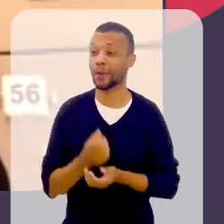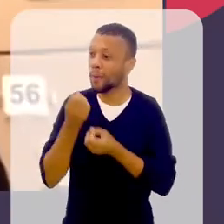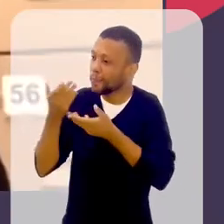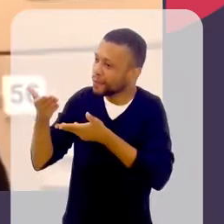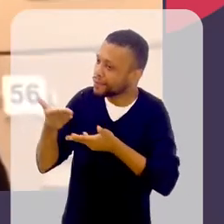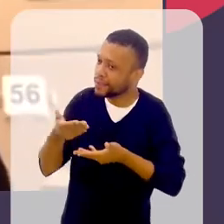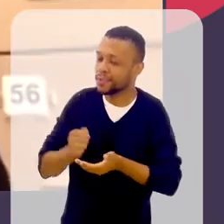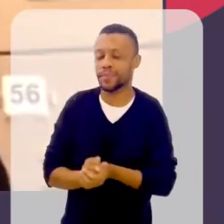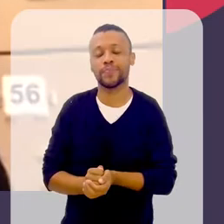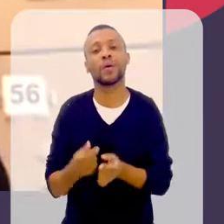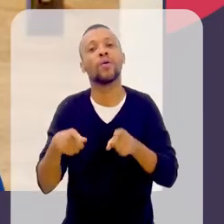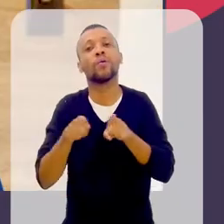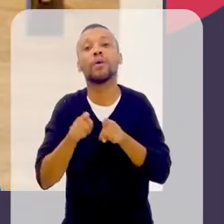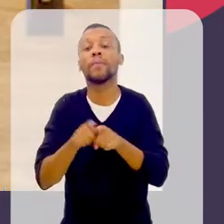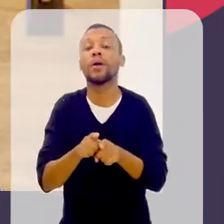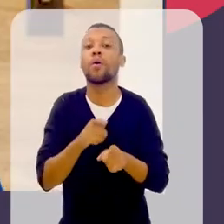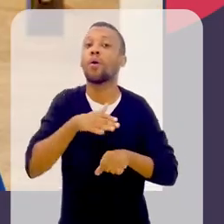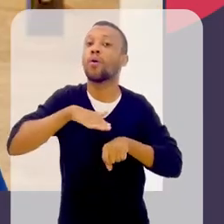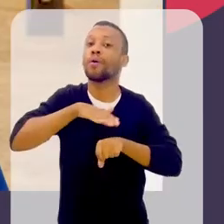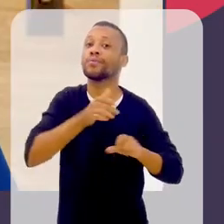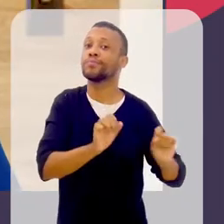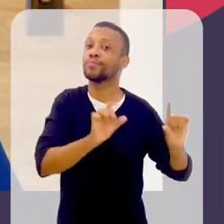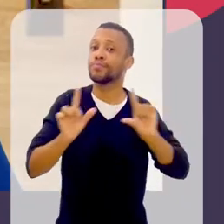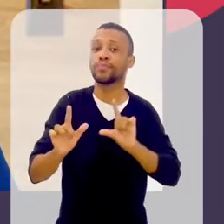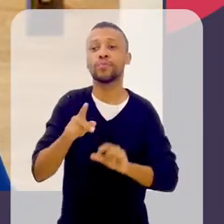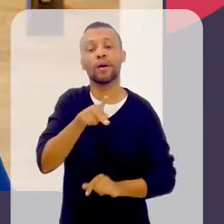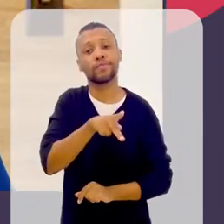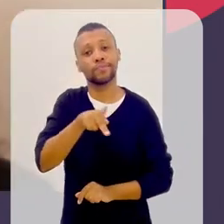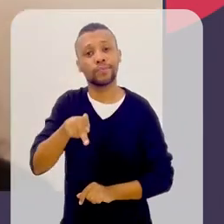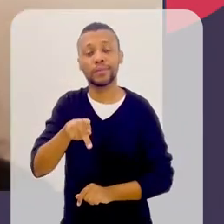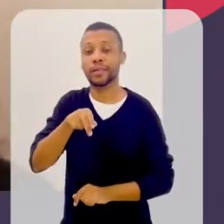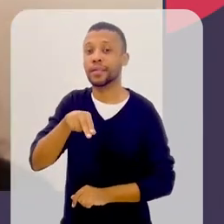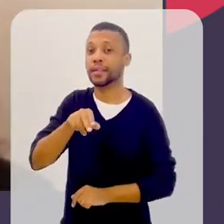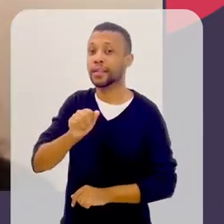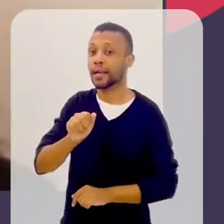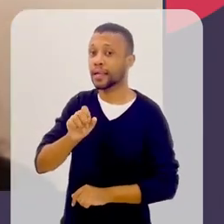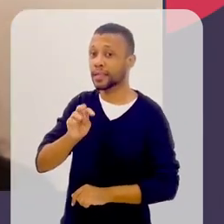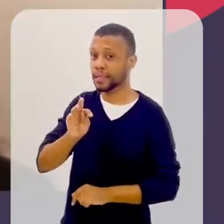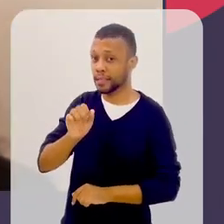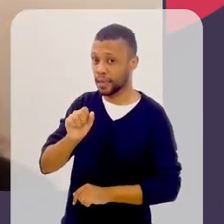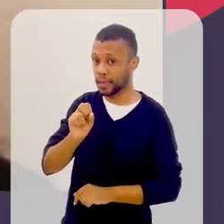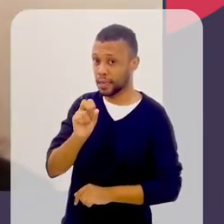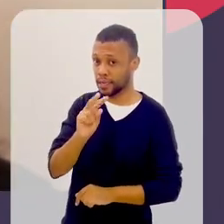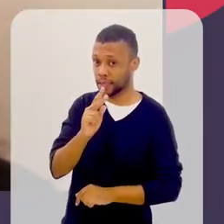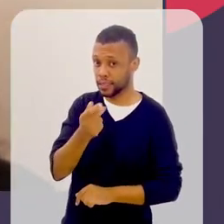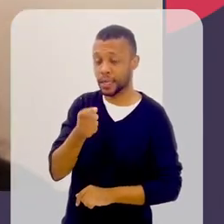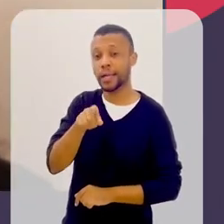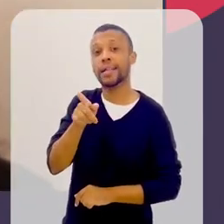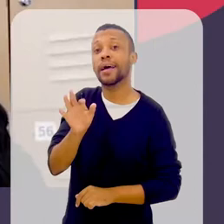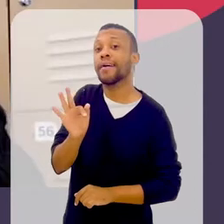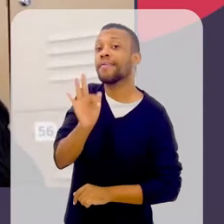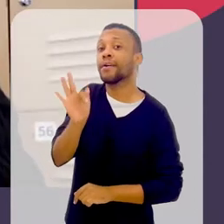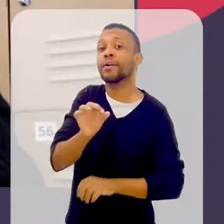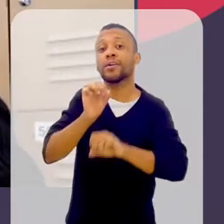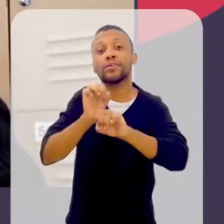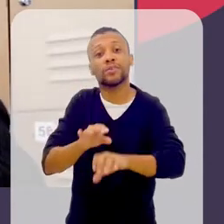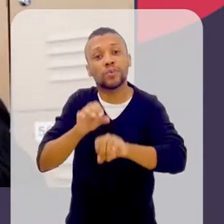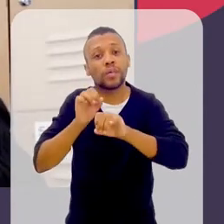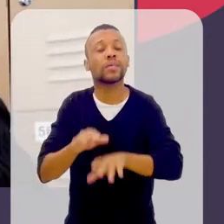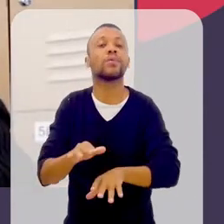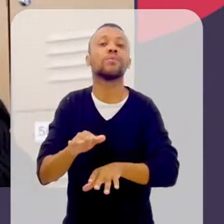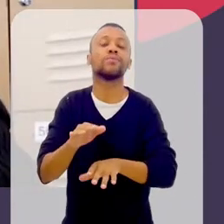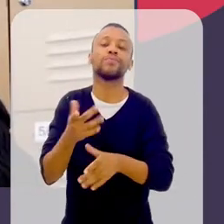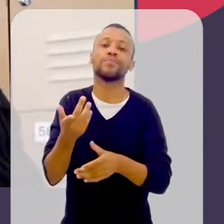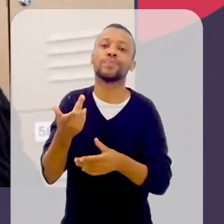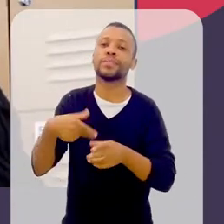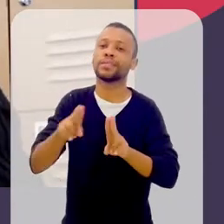Yasmin, seja bem-vinda. Eu converso também com a professora Natasha Pugliese da Faculdade de Educação da UFRJ.